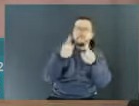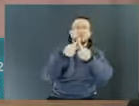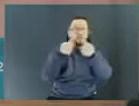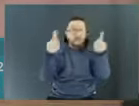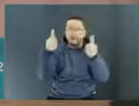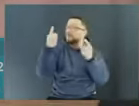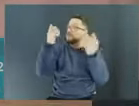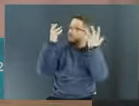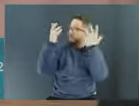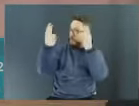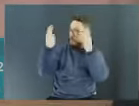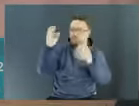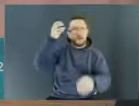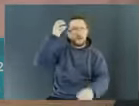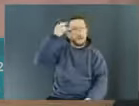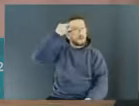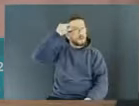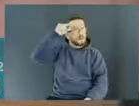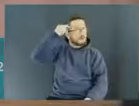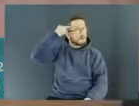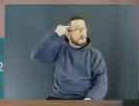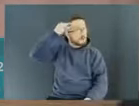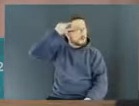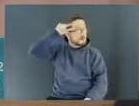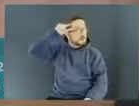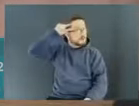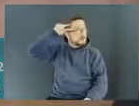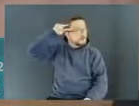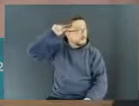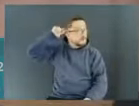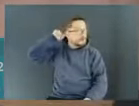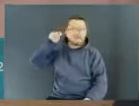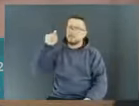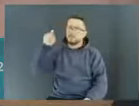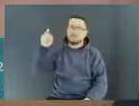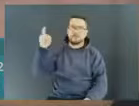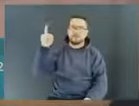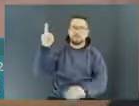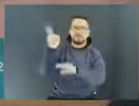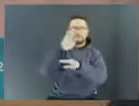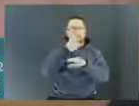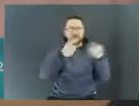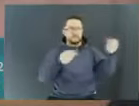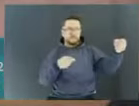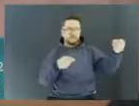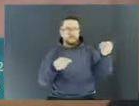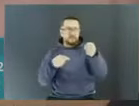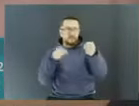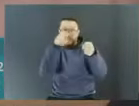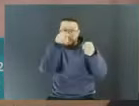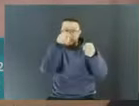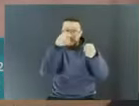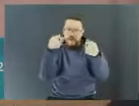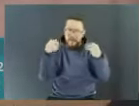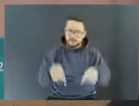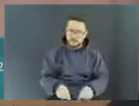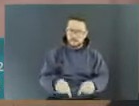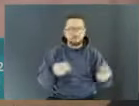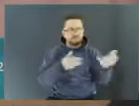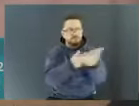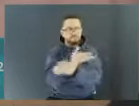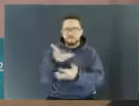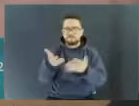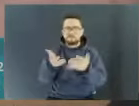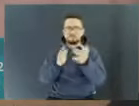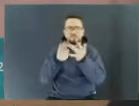trazê-los aqui, colocar essa importante pauta e para a gente possa avançar. Mas se teve alguma intervenção junto ao executivo mesmo, com o pessoal do urbanismo,